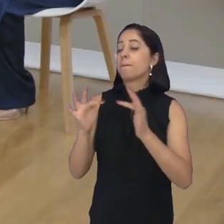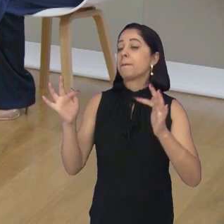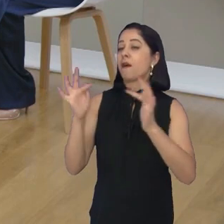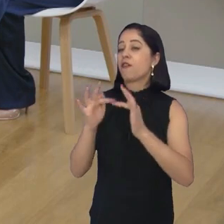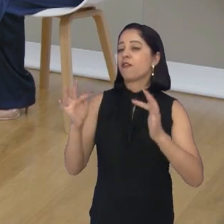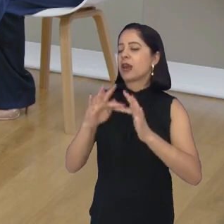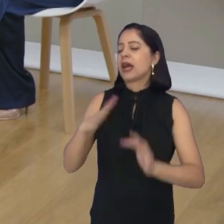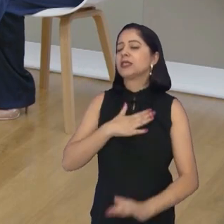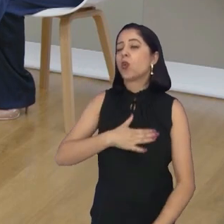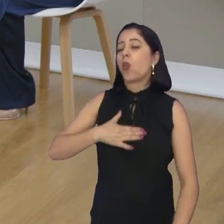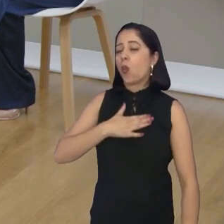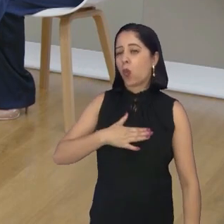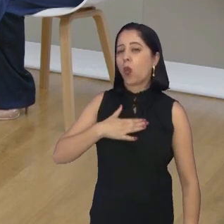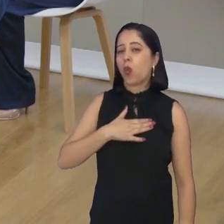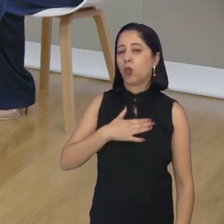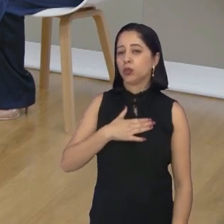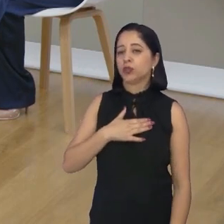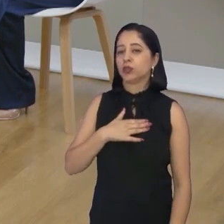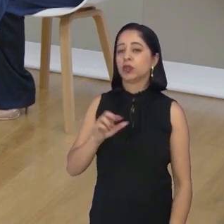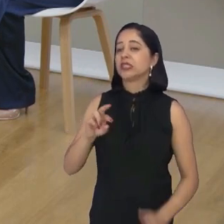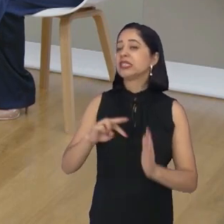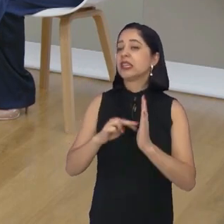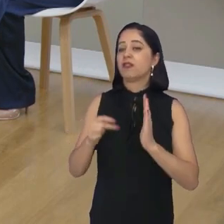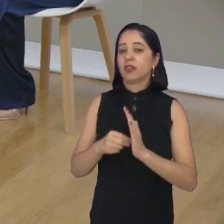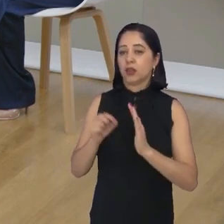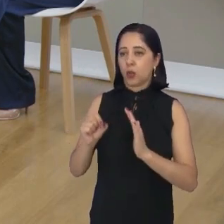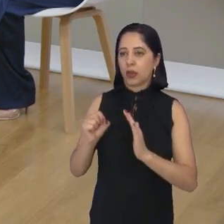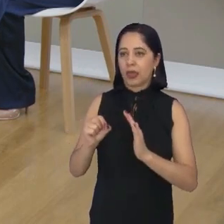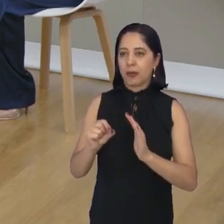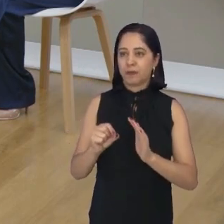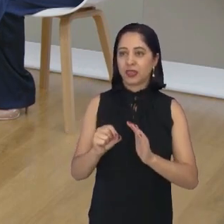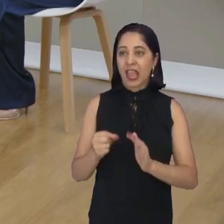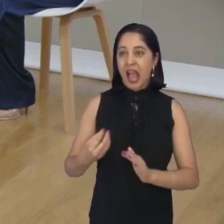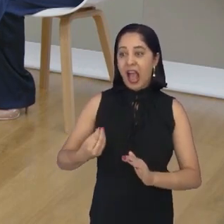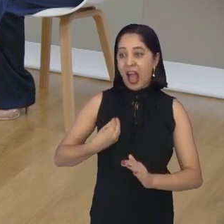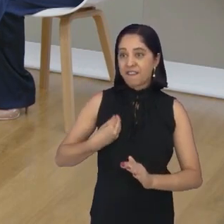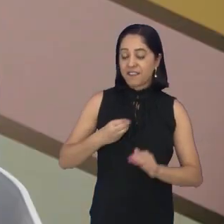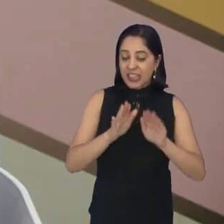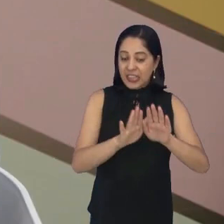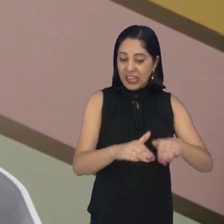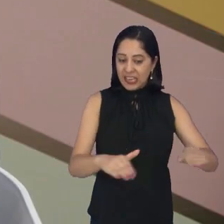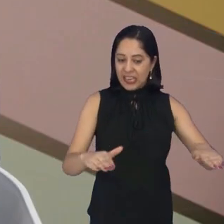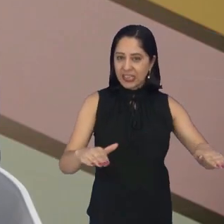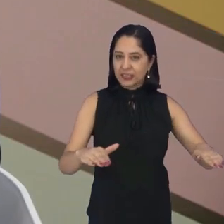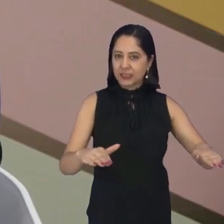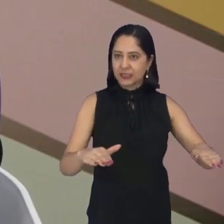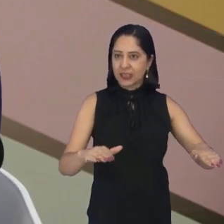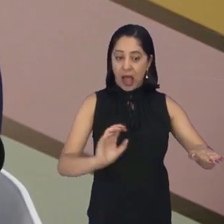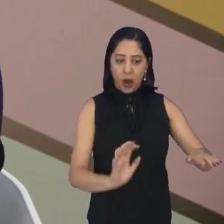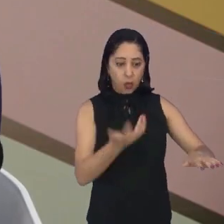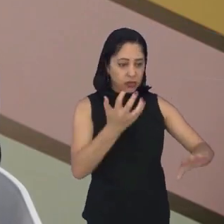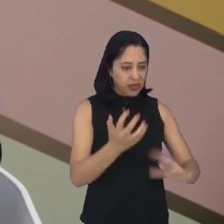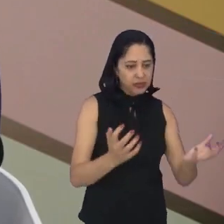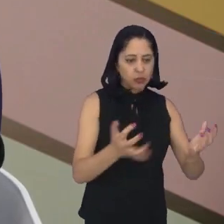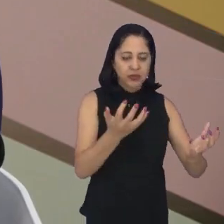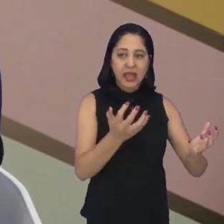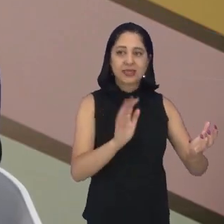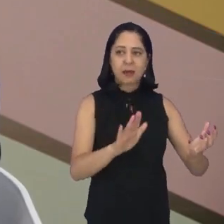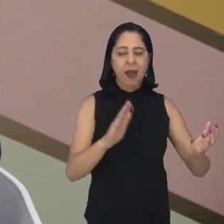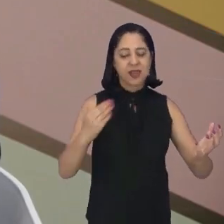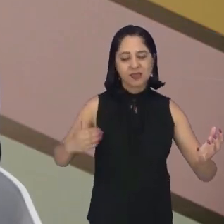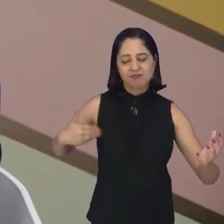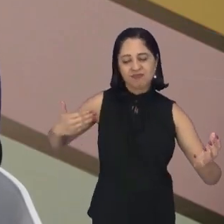eu gosto muito, que aquilo que acontece na infância não fica na infância, né? Ela perdura, a gente